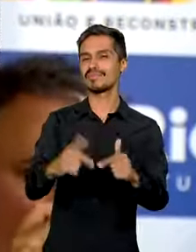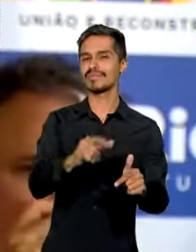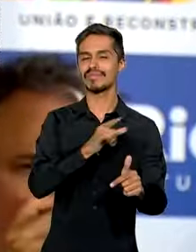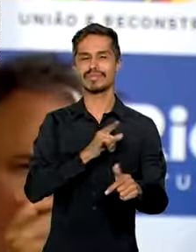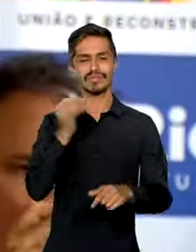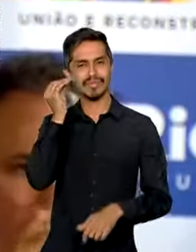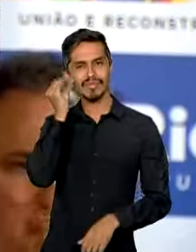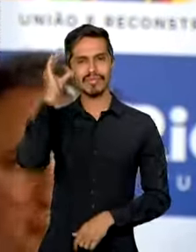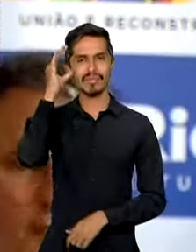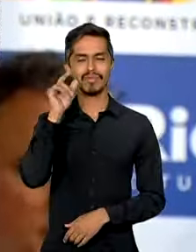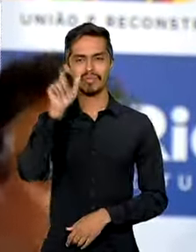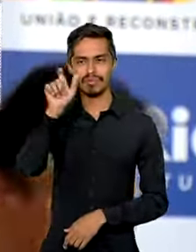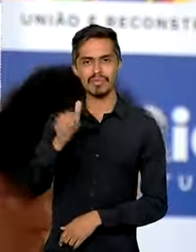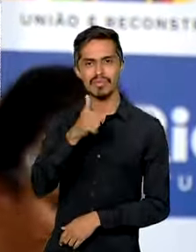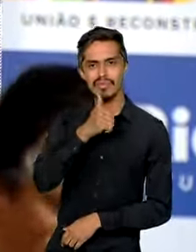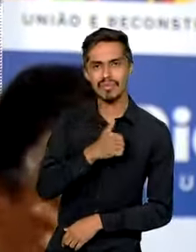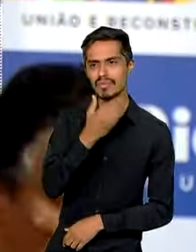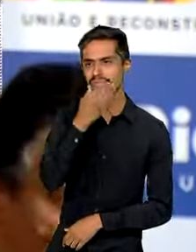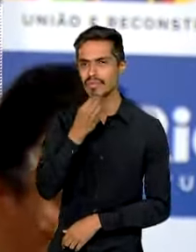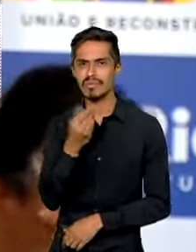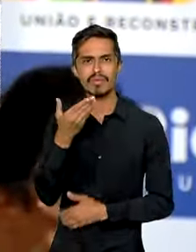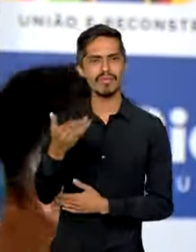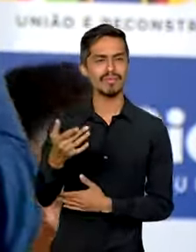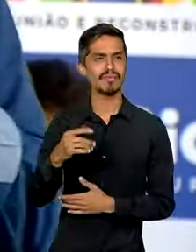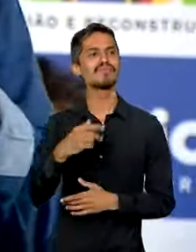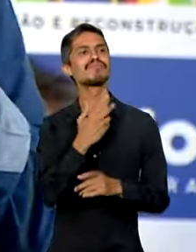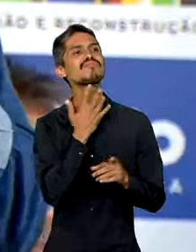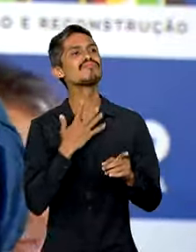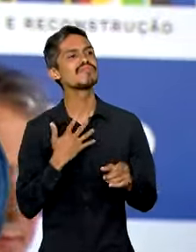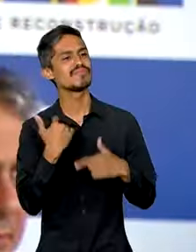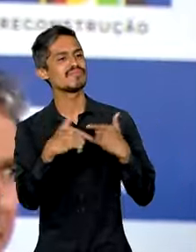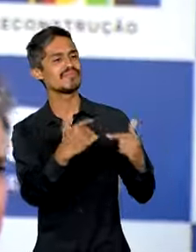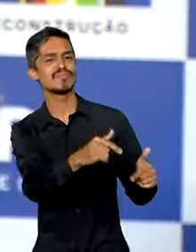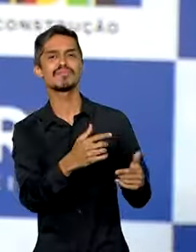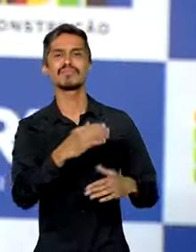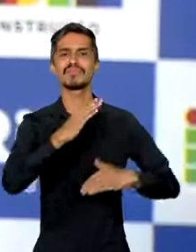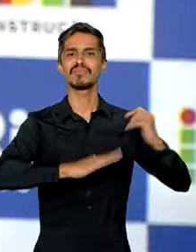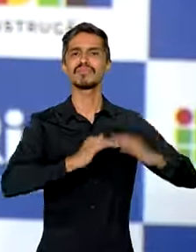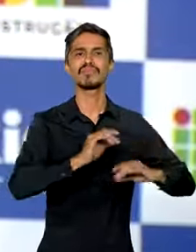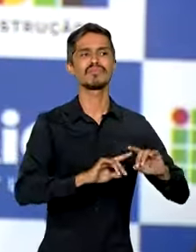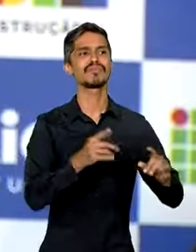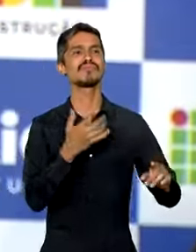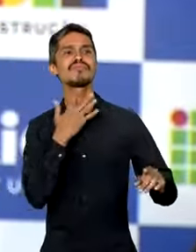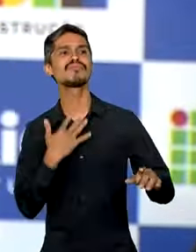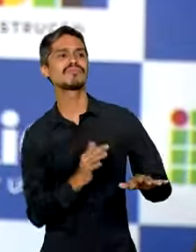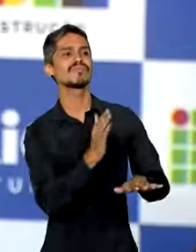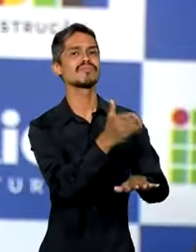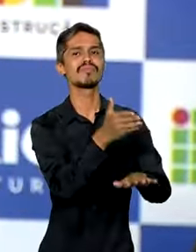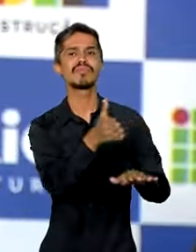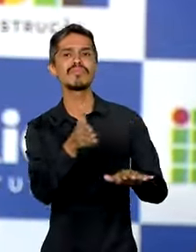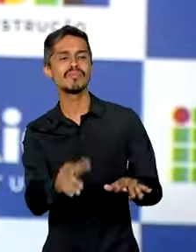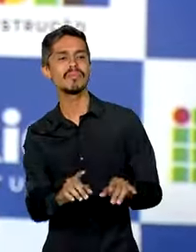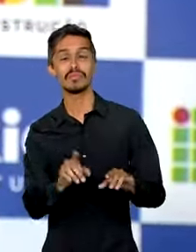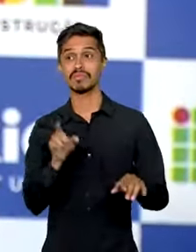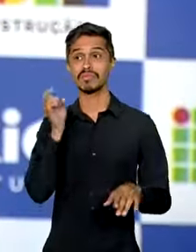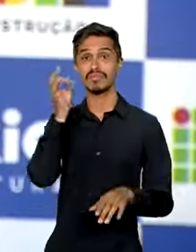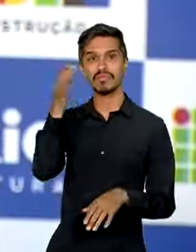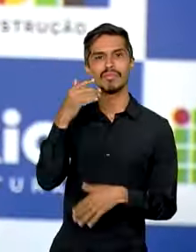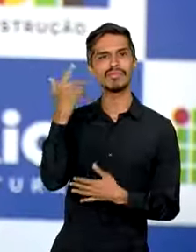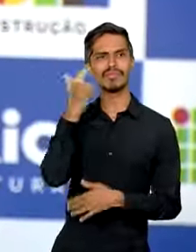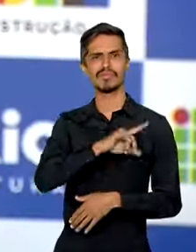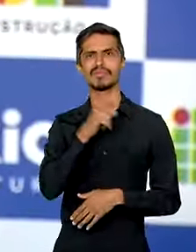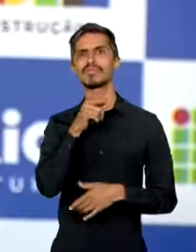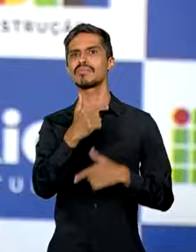conhecimento, uma mulher. Sair procurando emprego com uma profissão, ela tem muita mais facilidade de arrumar um